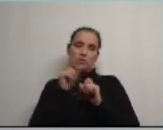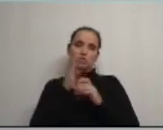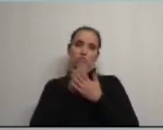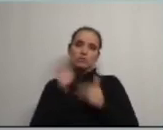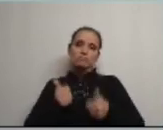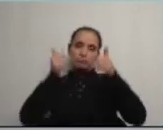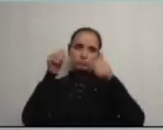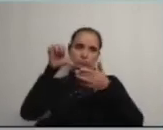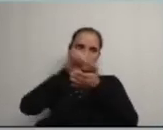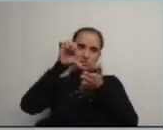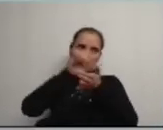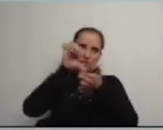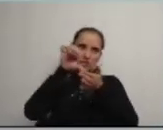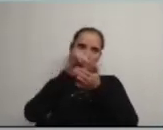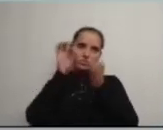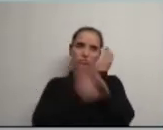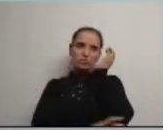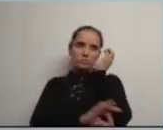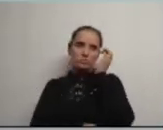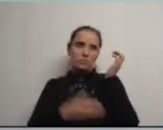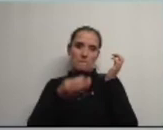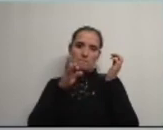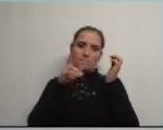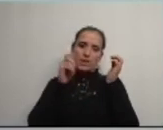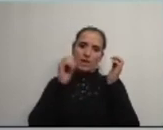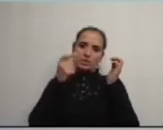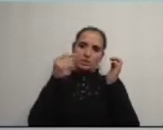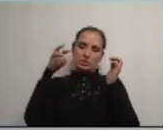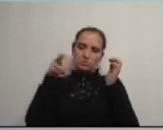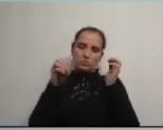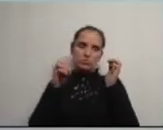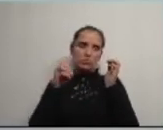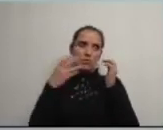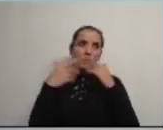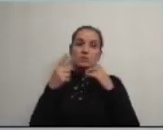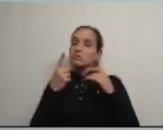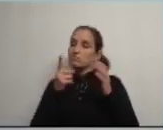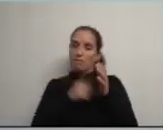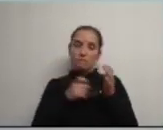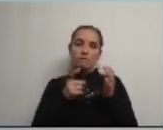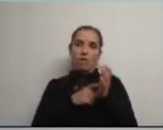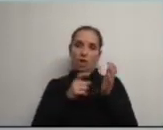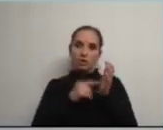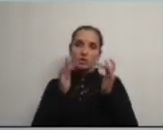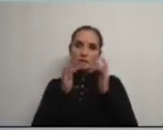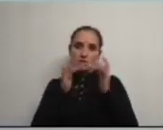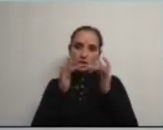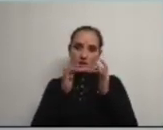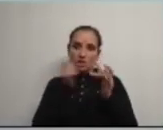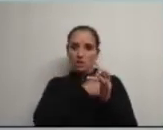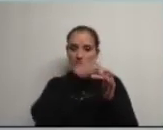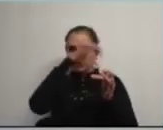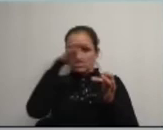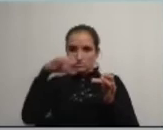das juntas de fregazia tipo no Préstimo e Maceira da Alcoba mas nós temos falta também de internet nas pousadas em